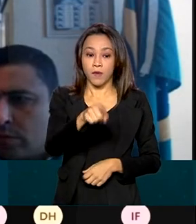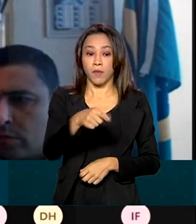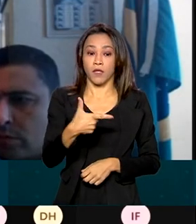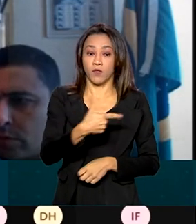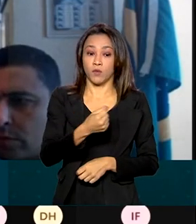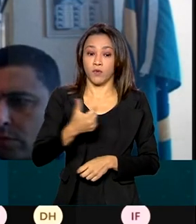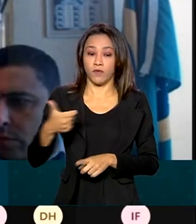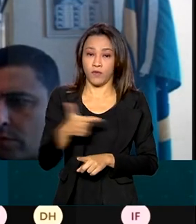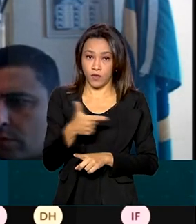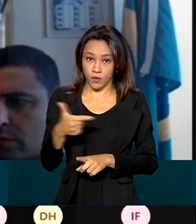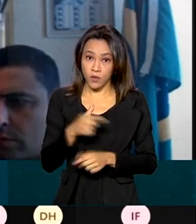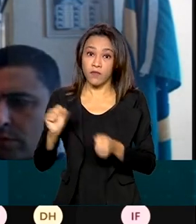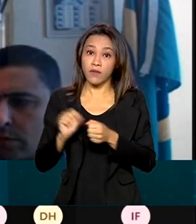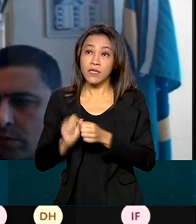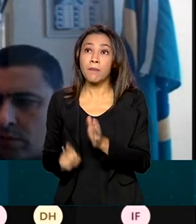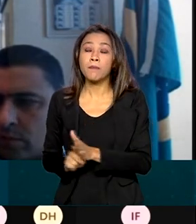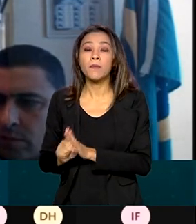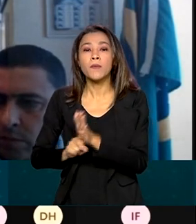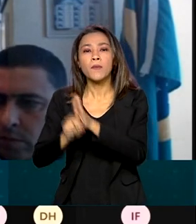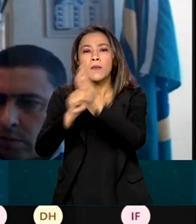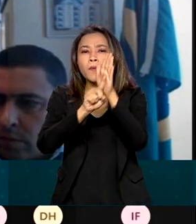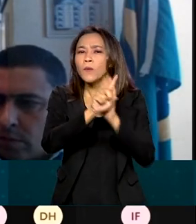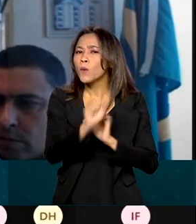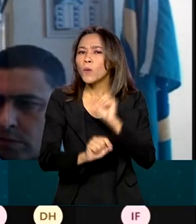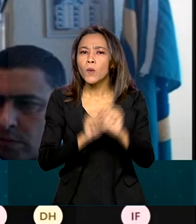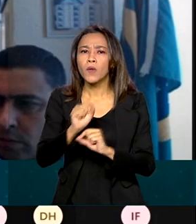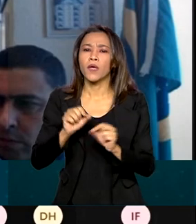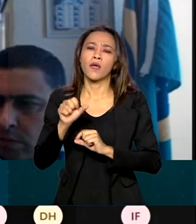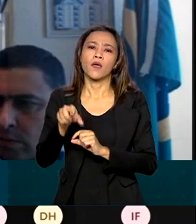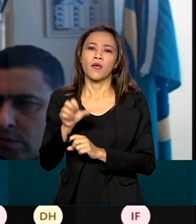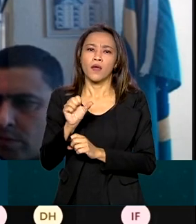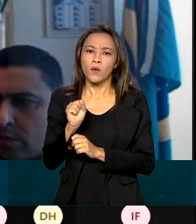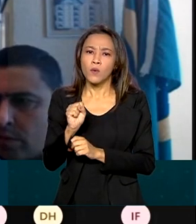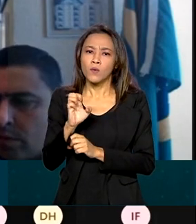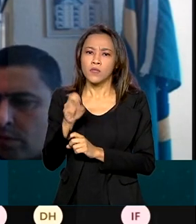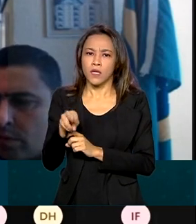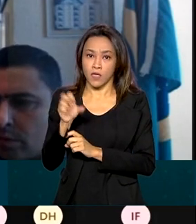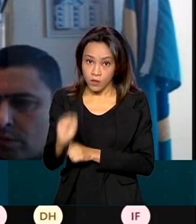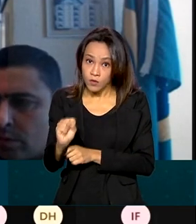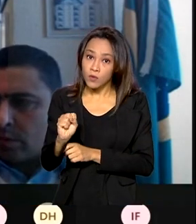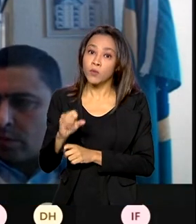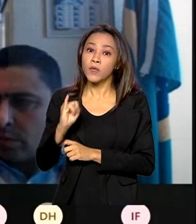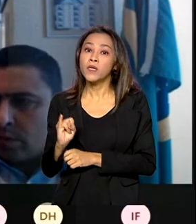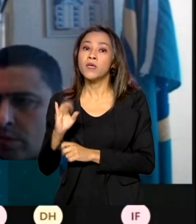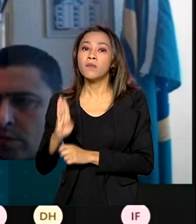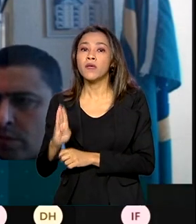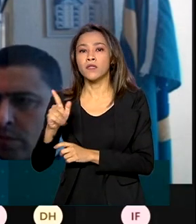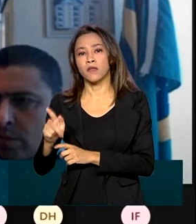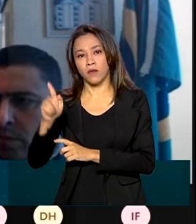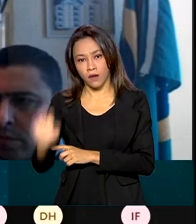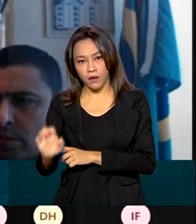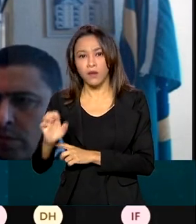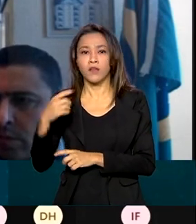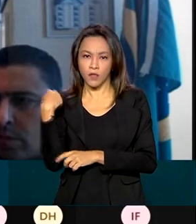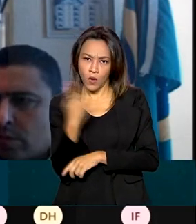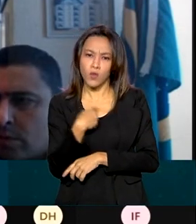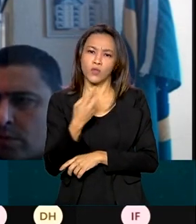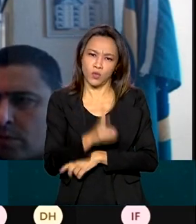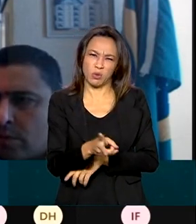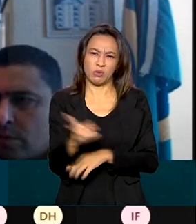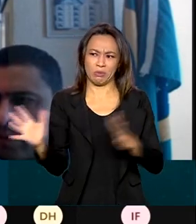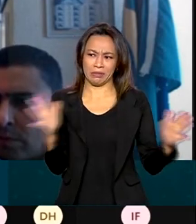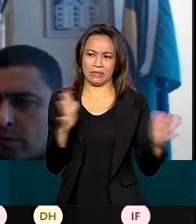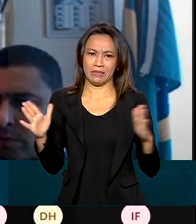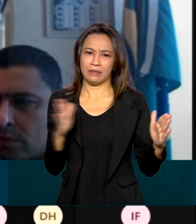2022. Então, dado isso e dado ainda que tenha toda essa... a gente ainda está no meio da pandemia, né? Então,